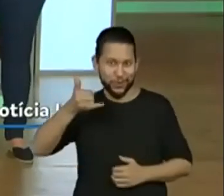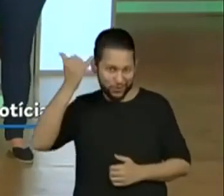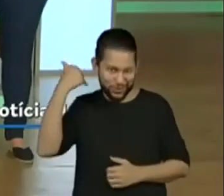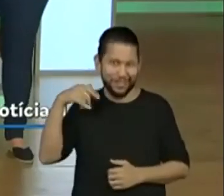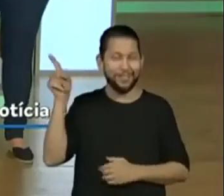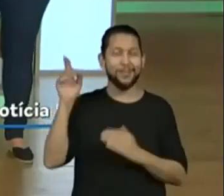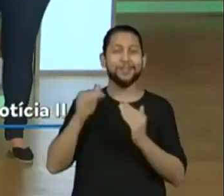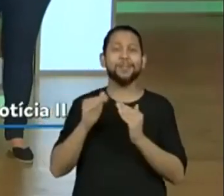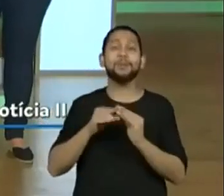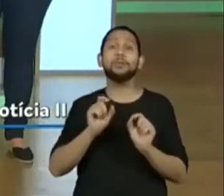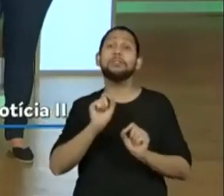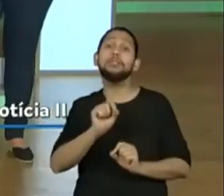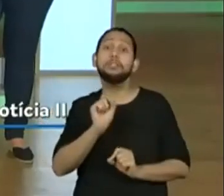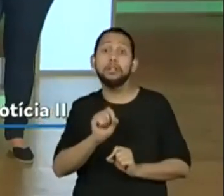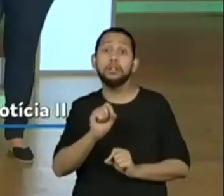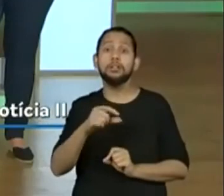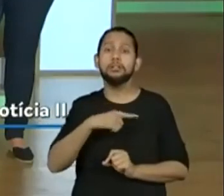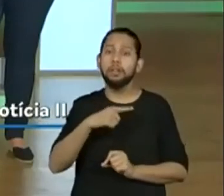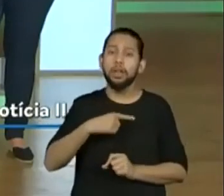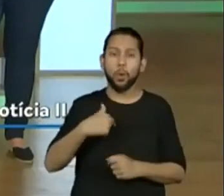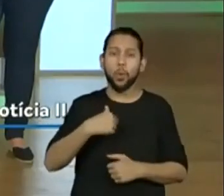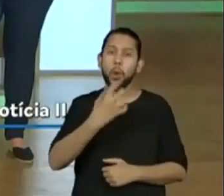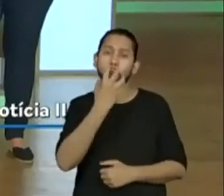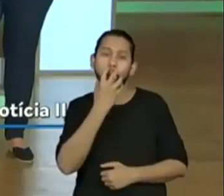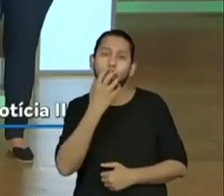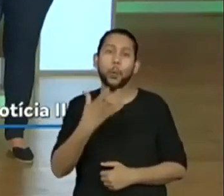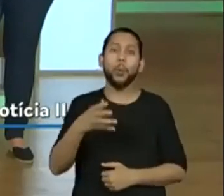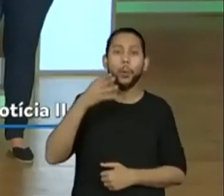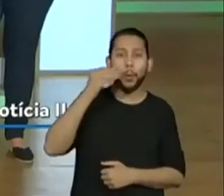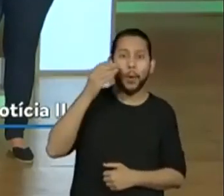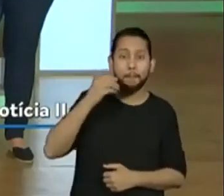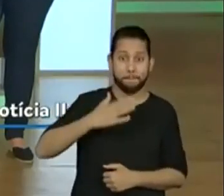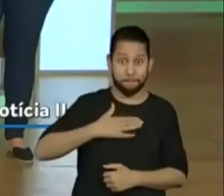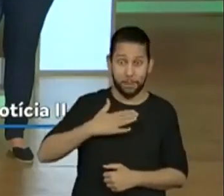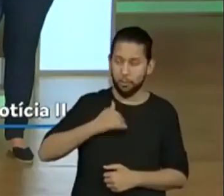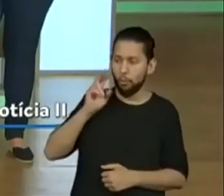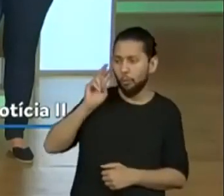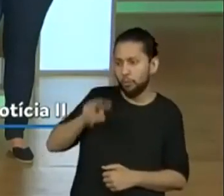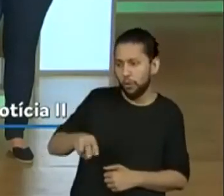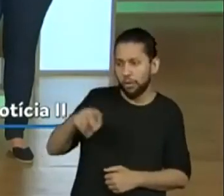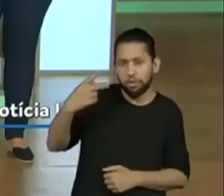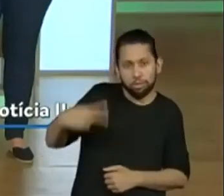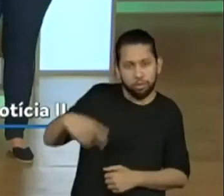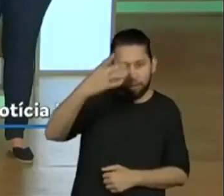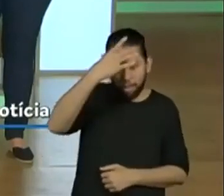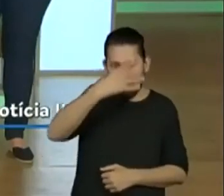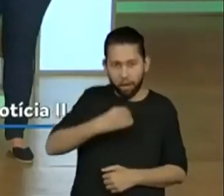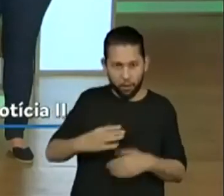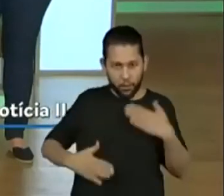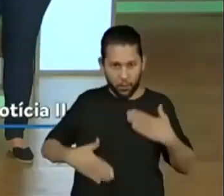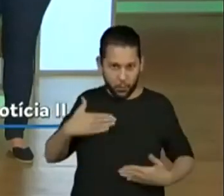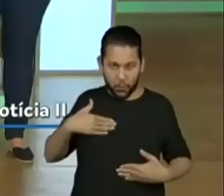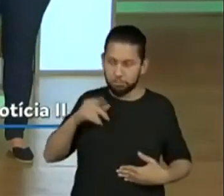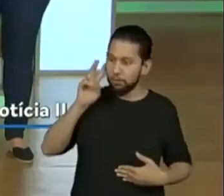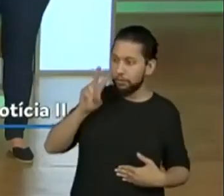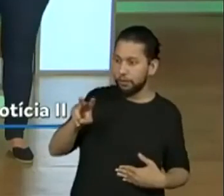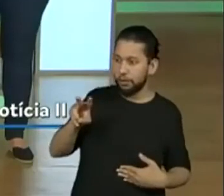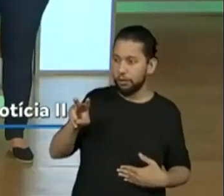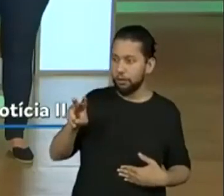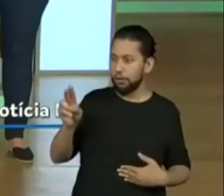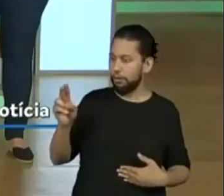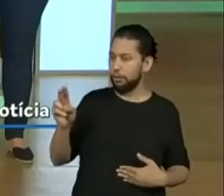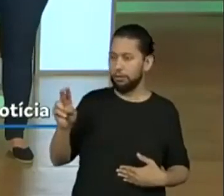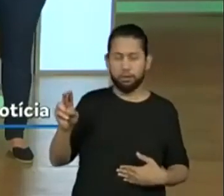estudantes, vocês têm aí a carinha parecida com os pets de vocês? Será? Quero ver as fotos, hein, pessoal? Postem aí e marquem a gente, né,